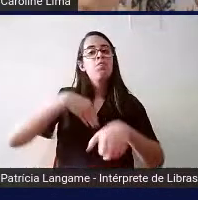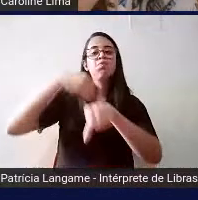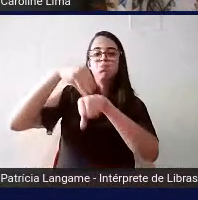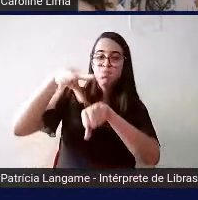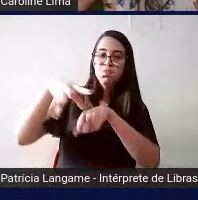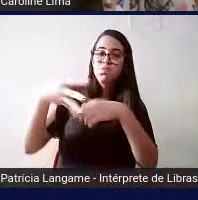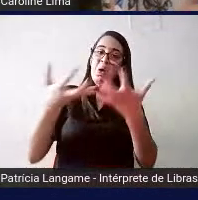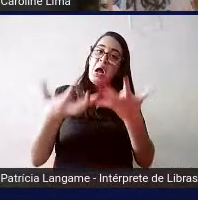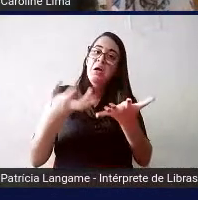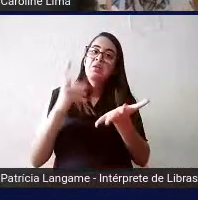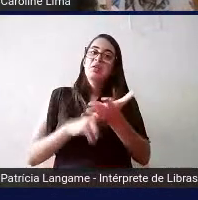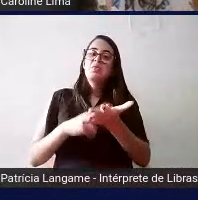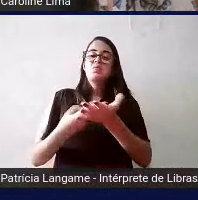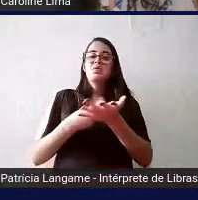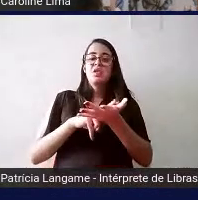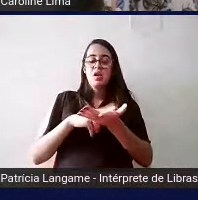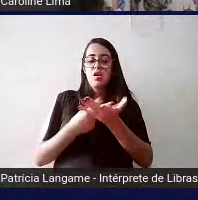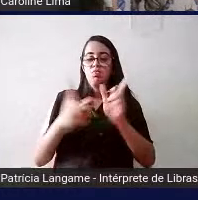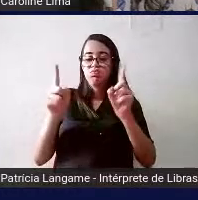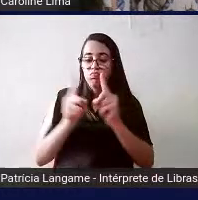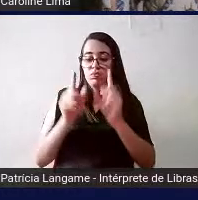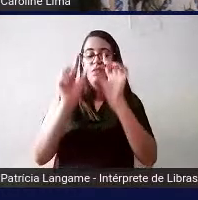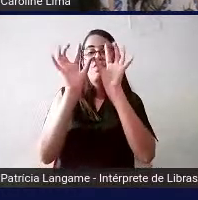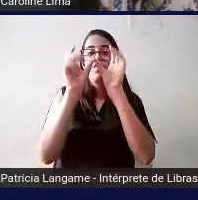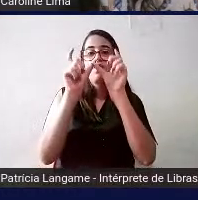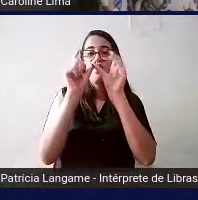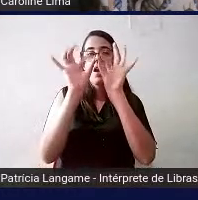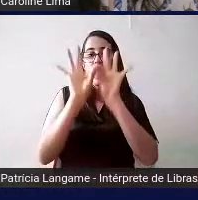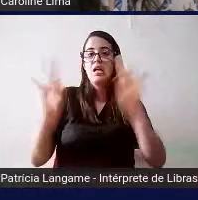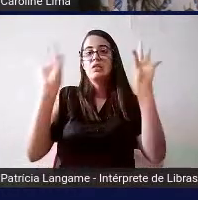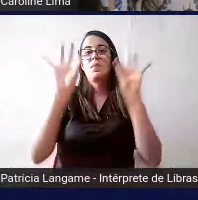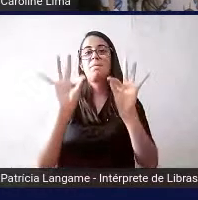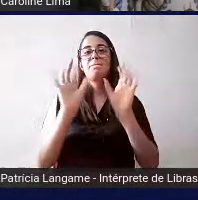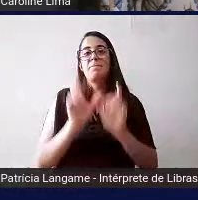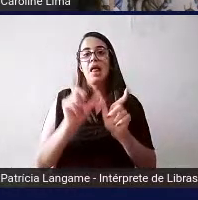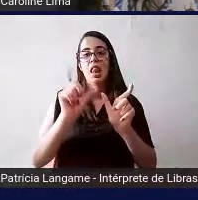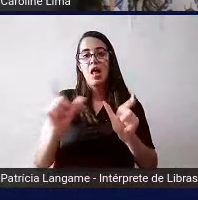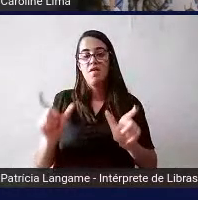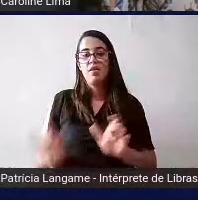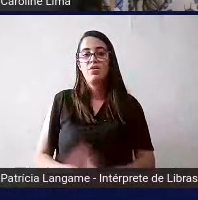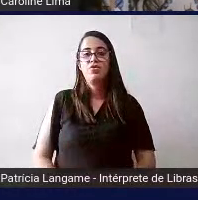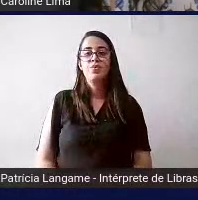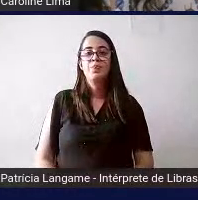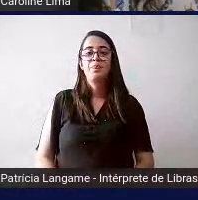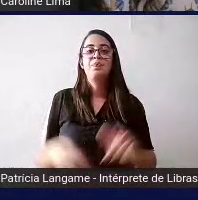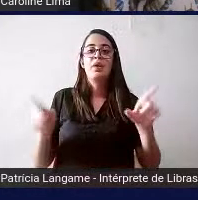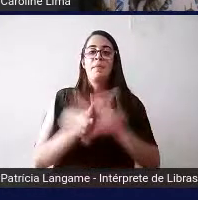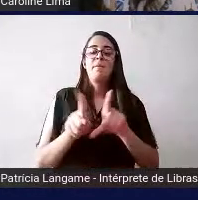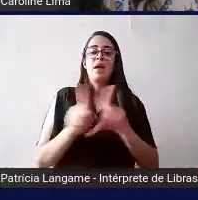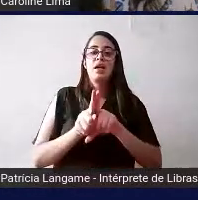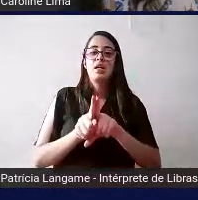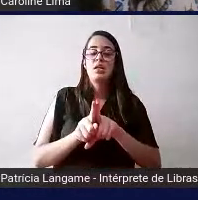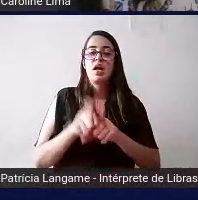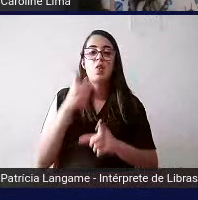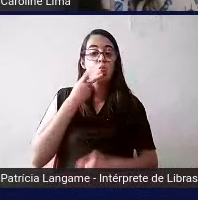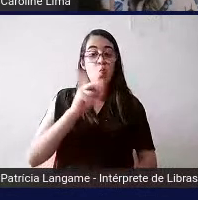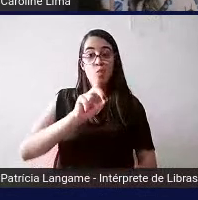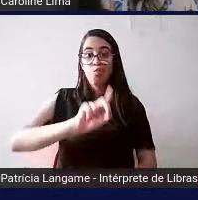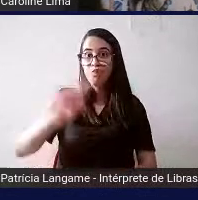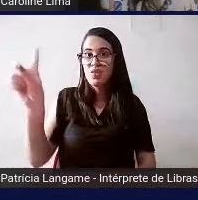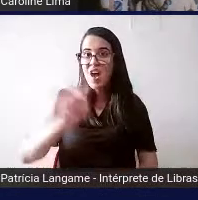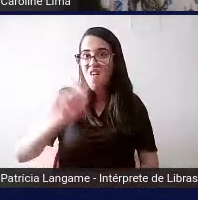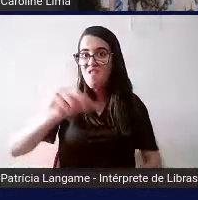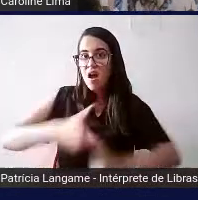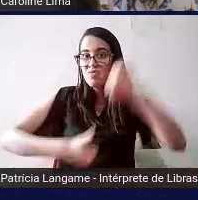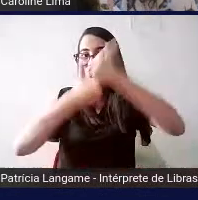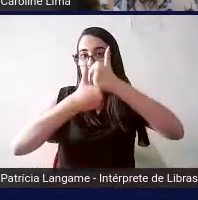queiram traduzir pequenas frases palavras e tudo mais claro que ele assim como o Vlibras não vai substituir o intérprete